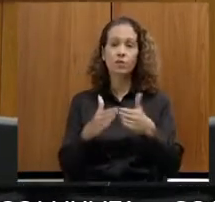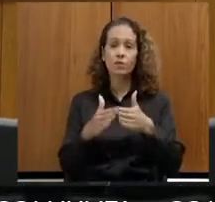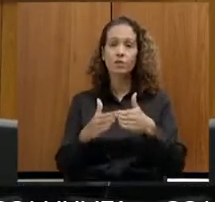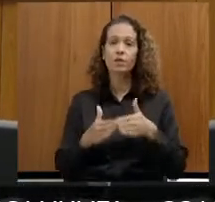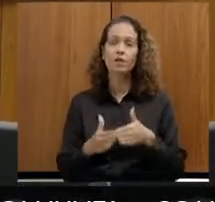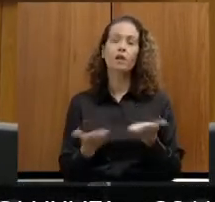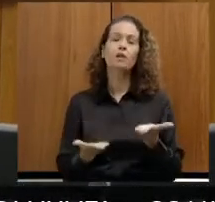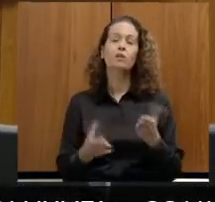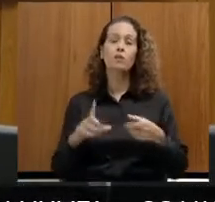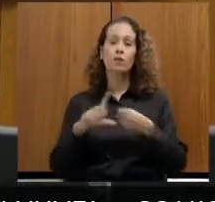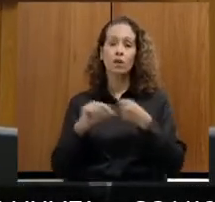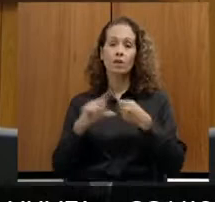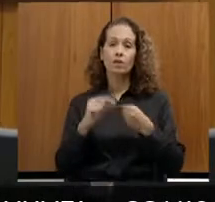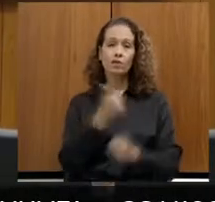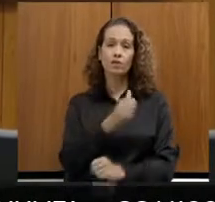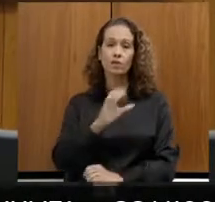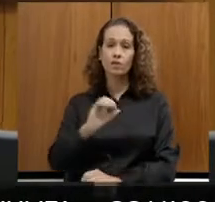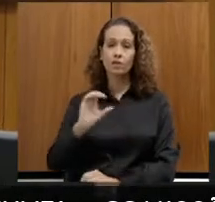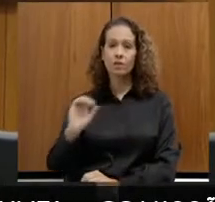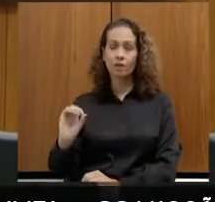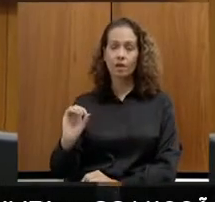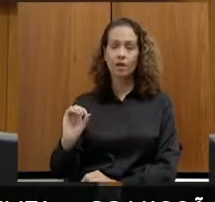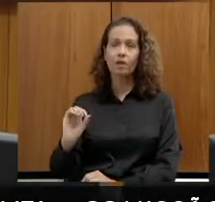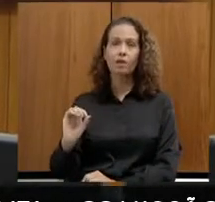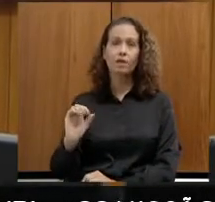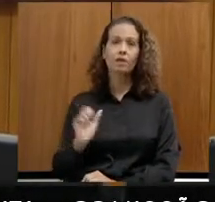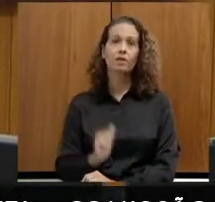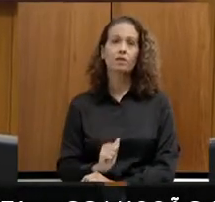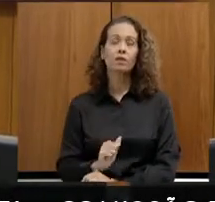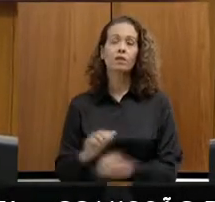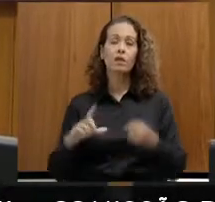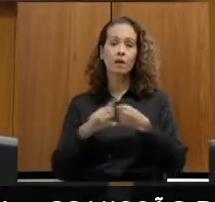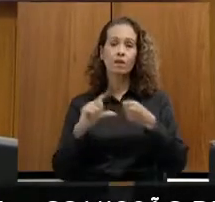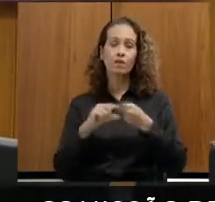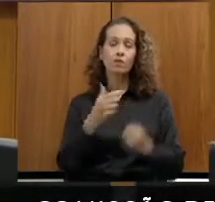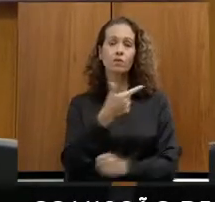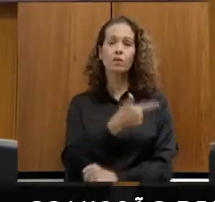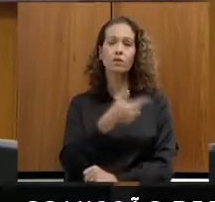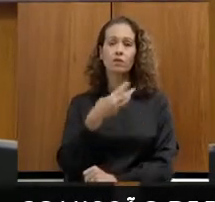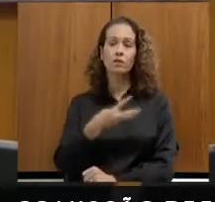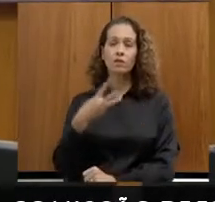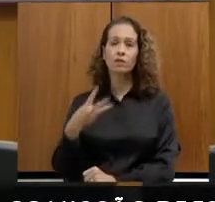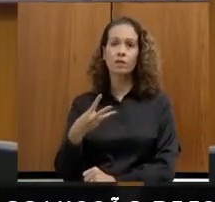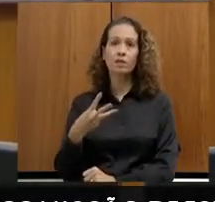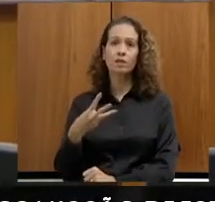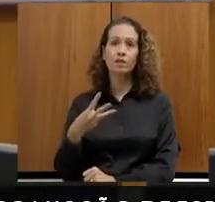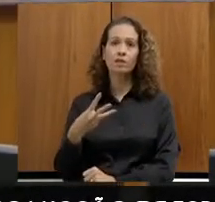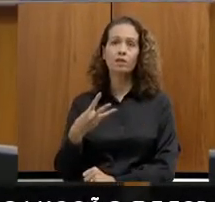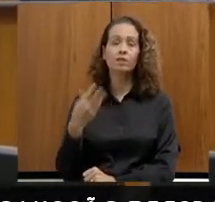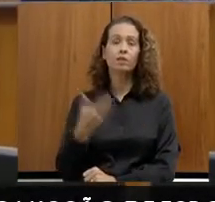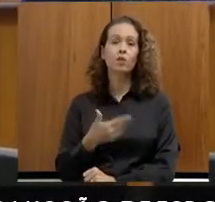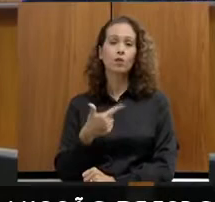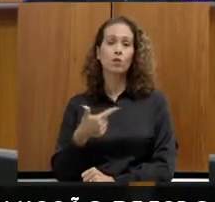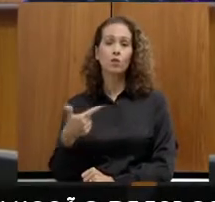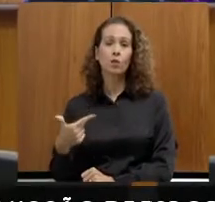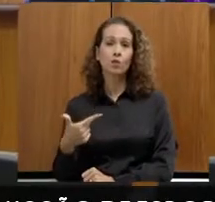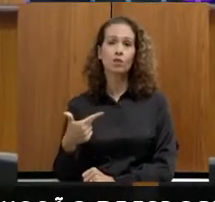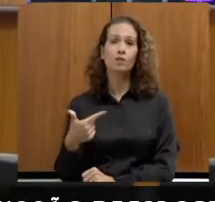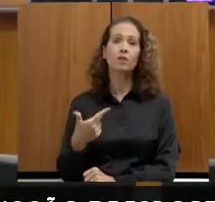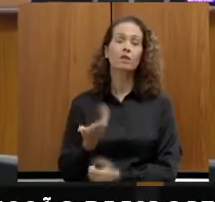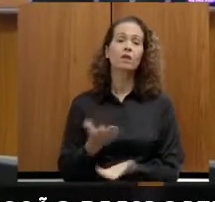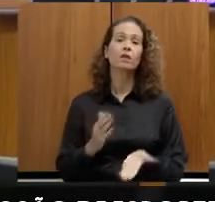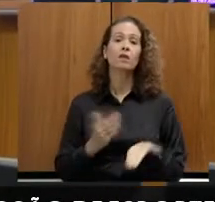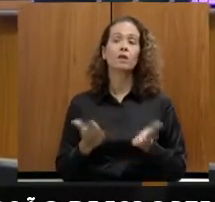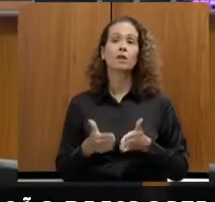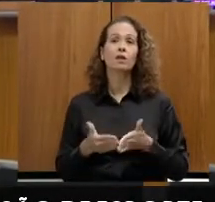nos termos do artigo 100, 9º, artigo 233.12 do Regimento Interno, seja encaminhado à